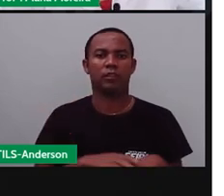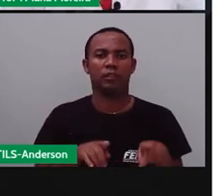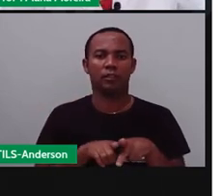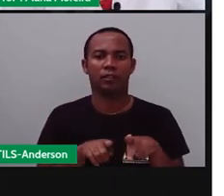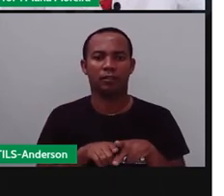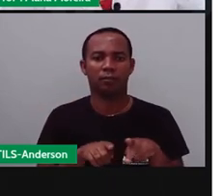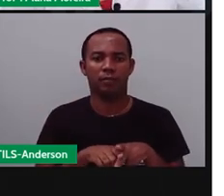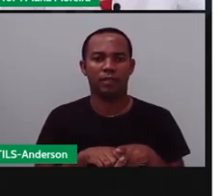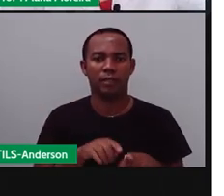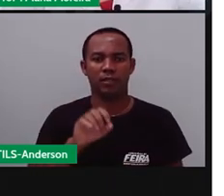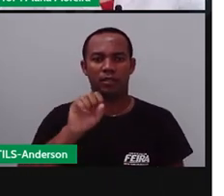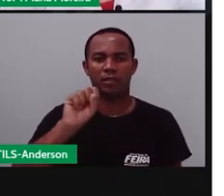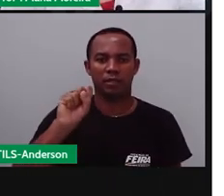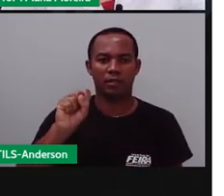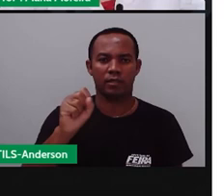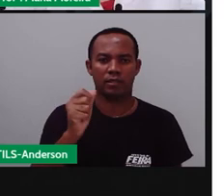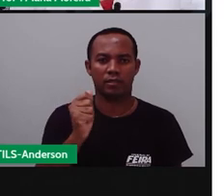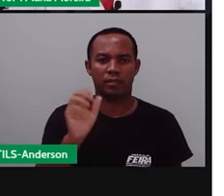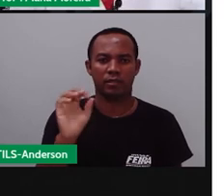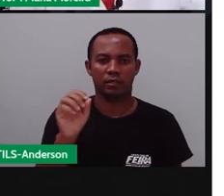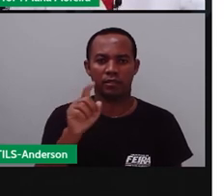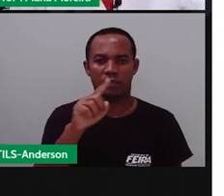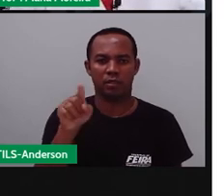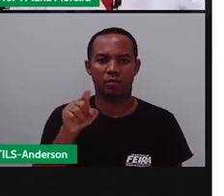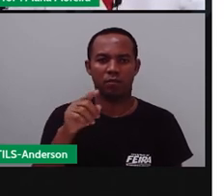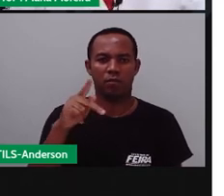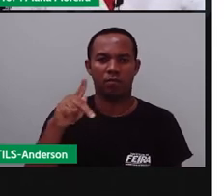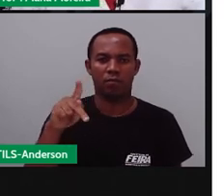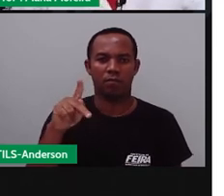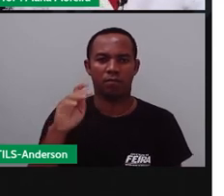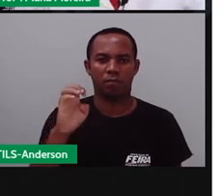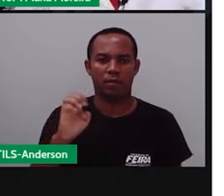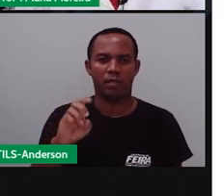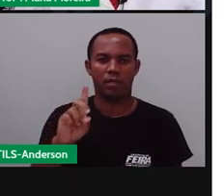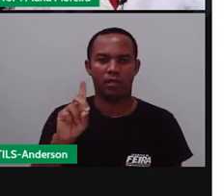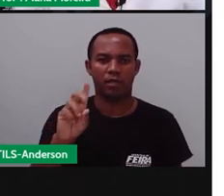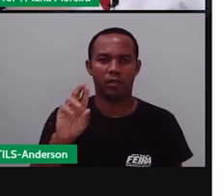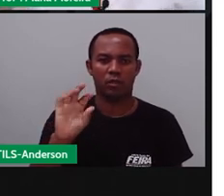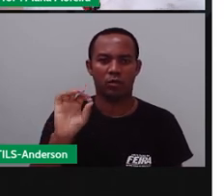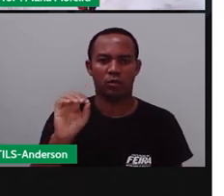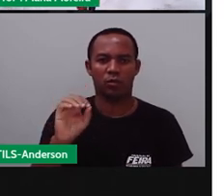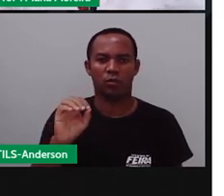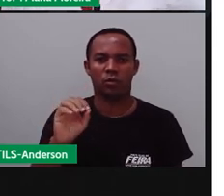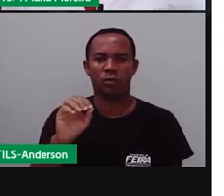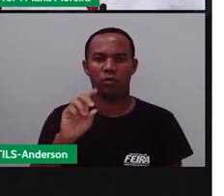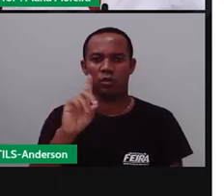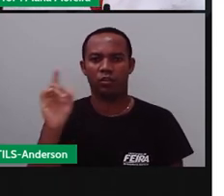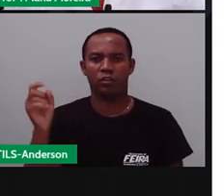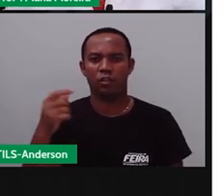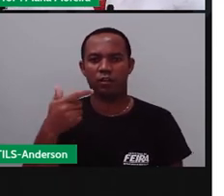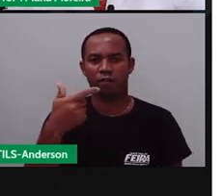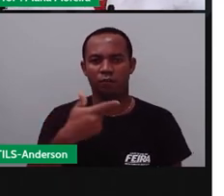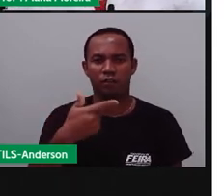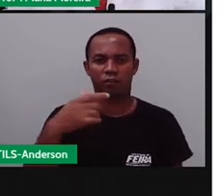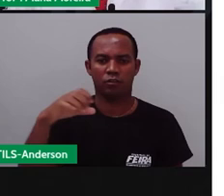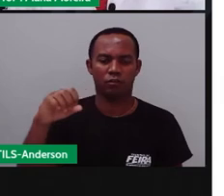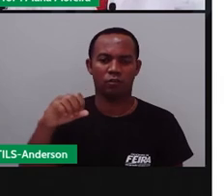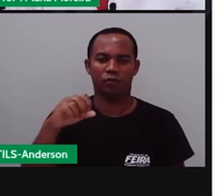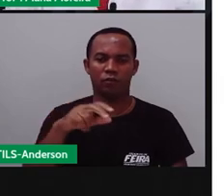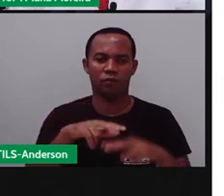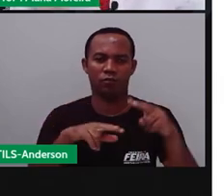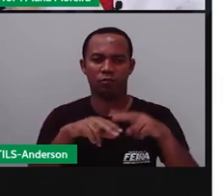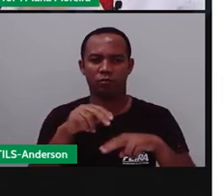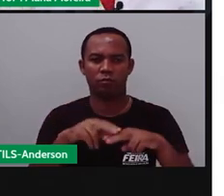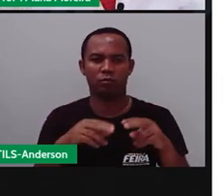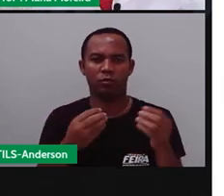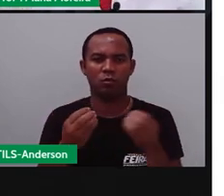Bom, a própria questionou vocês sobre o quê? Né? Sobre como é que são essas tradições aqui em feira. e aí